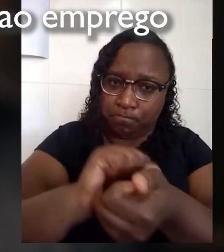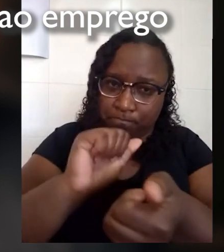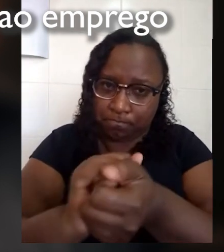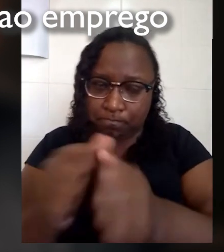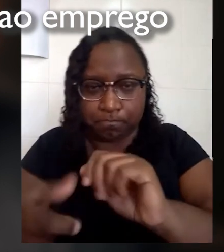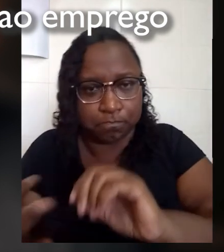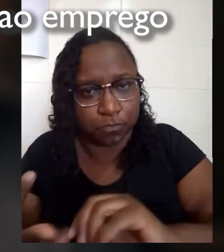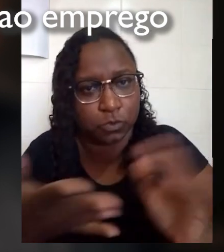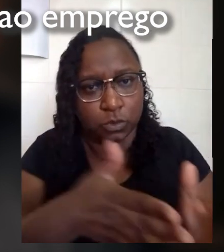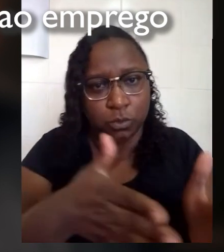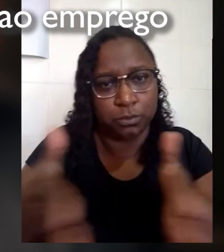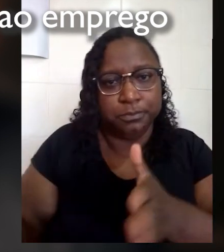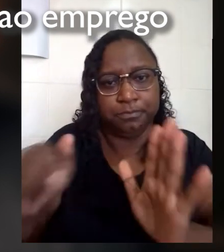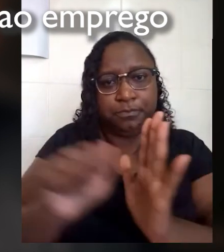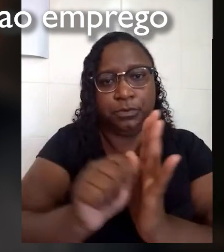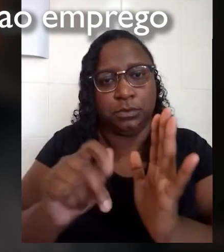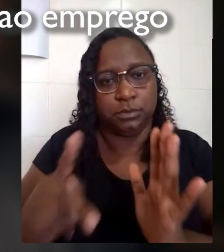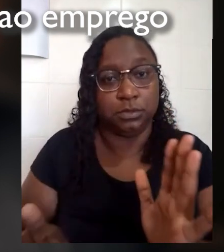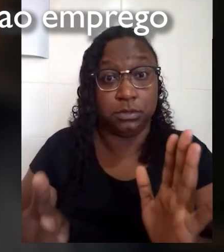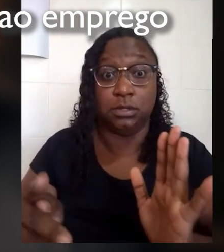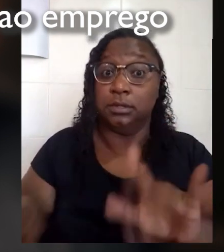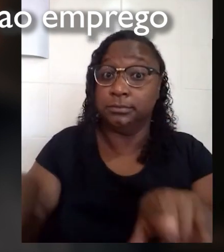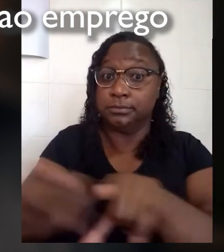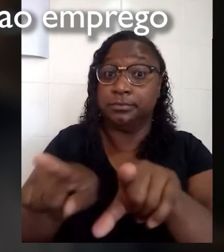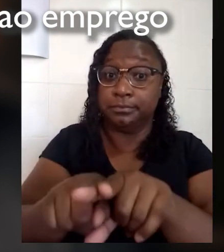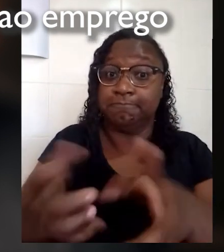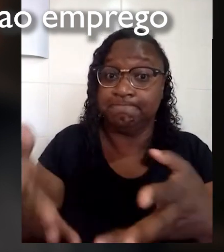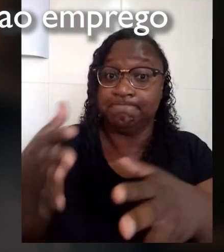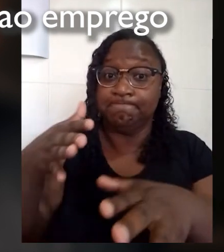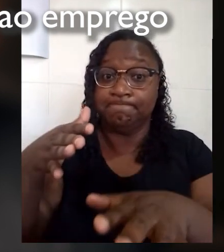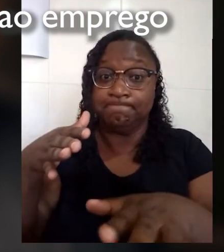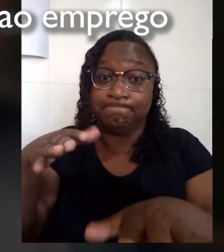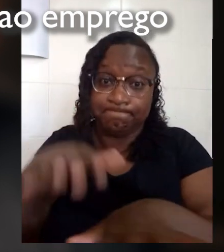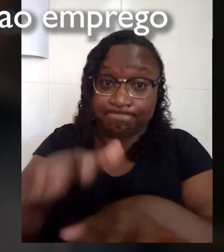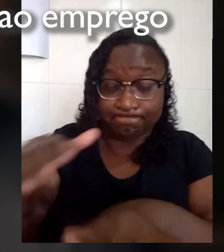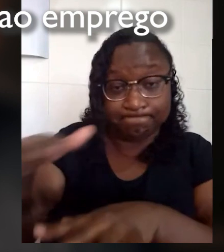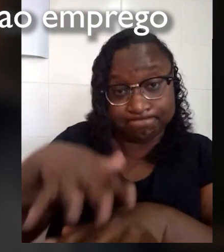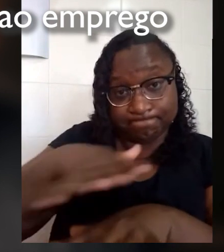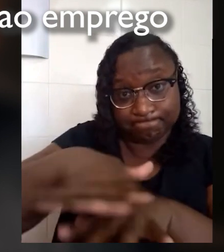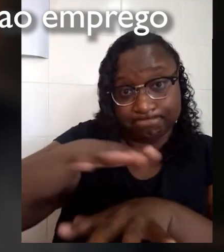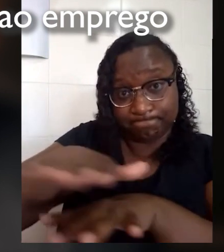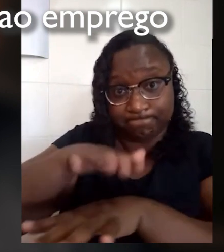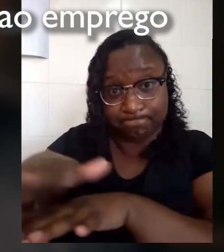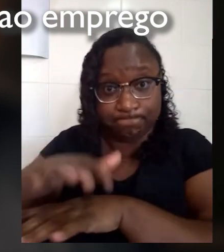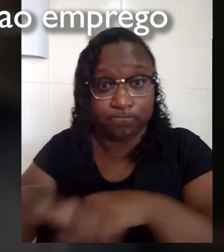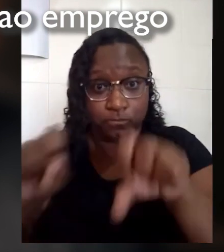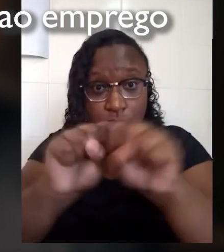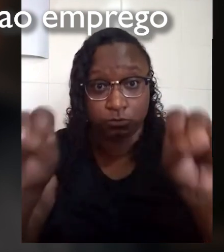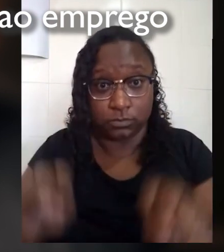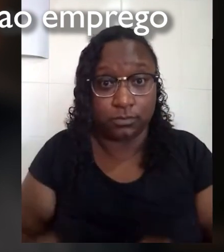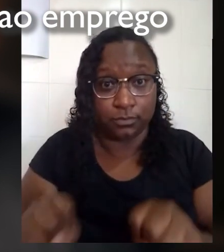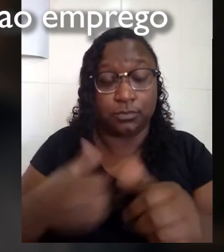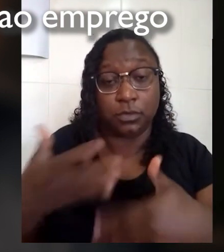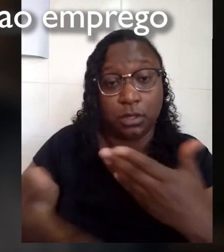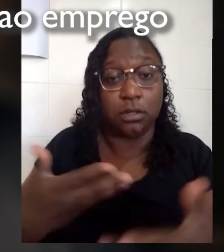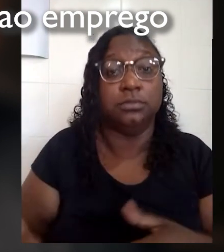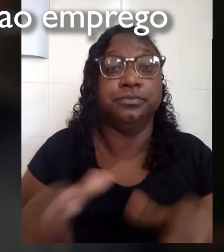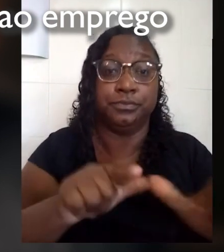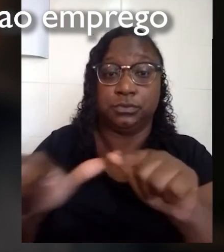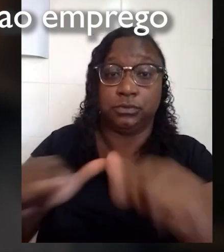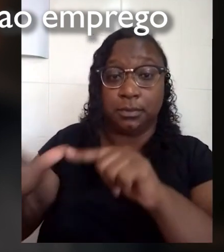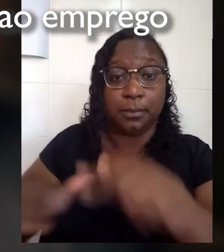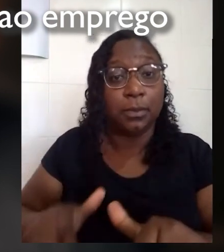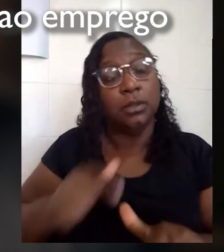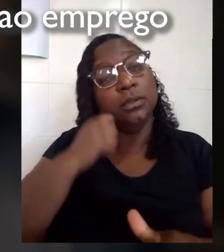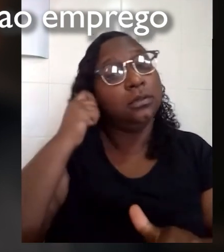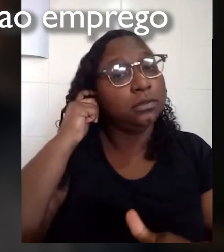investimento sólido em fundos de aposentadoria. Introduzir sistemas de pensão universais sem contribuição e com contribuição relacionada